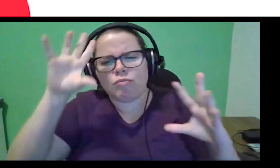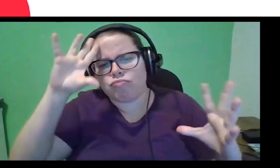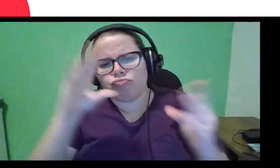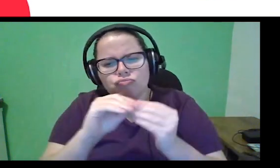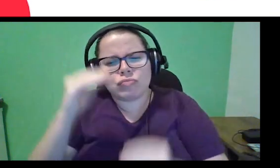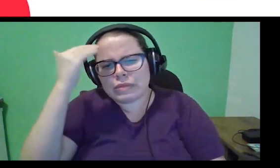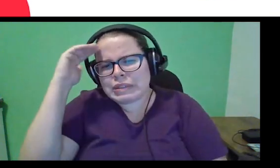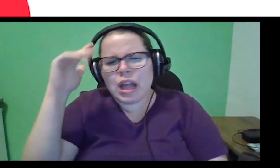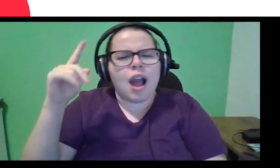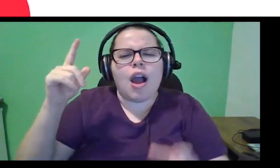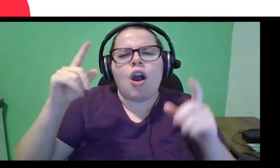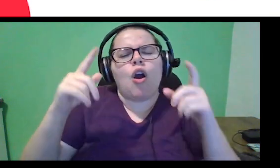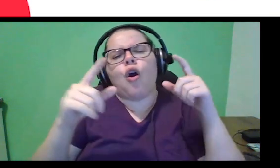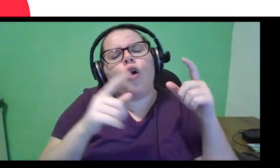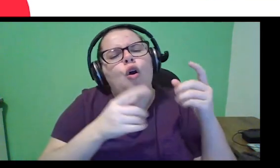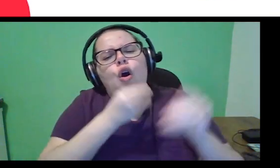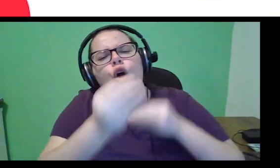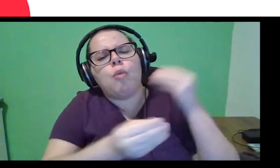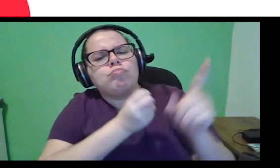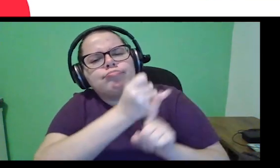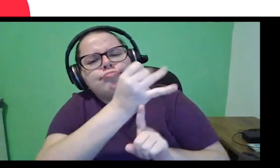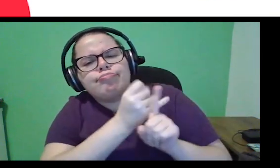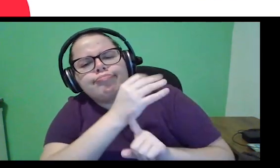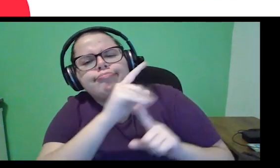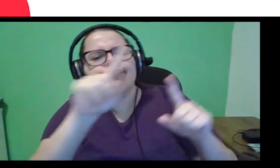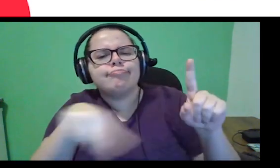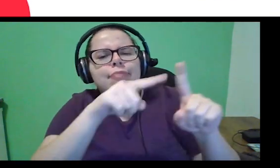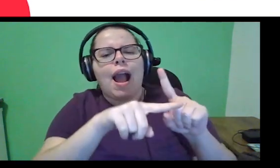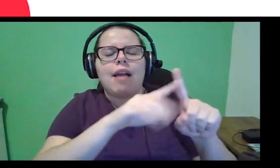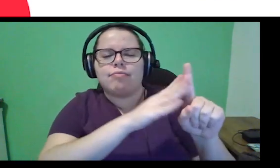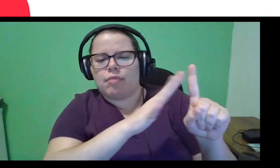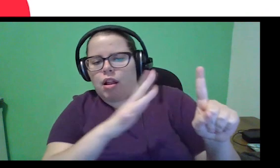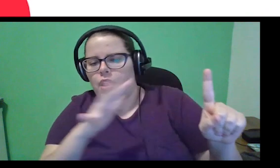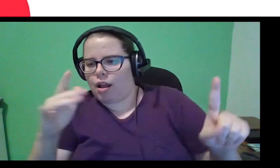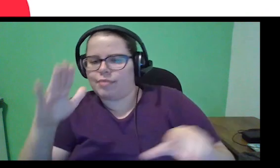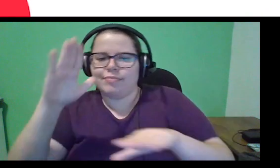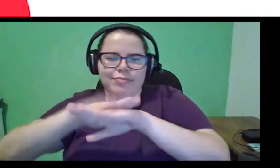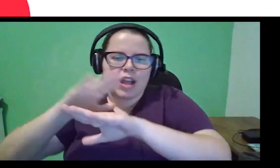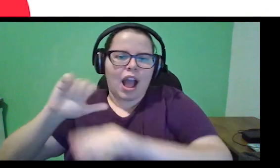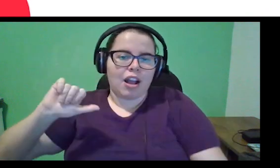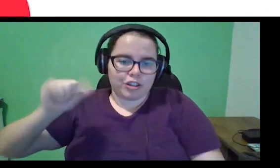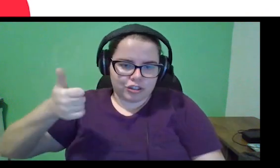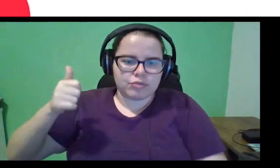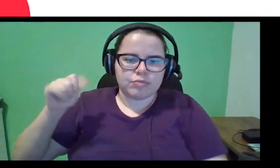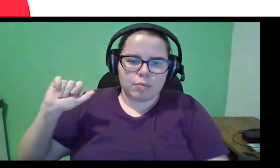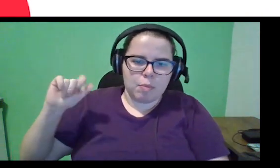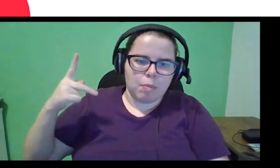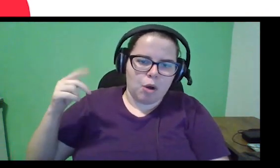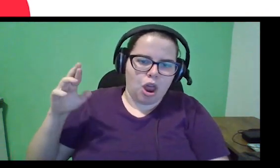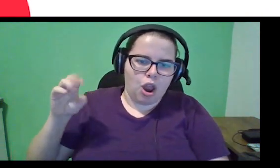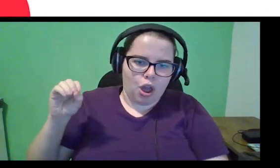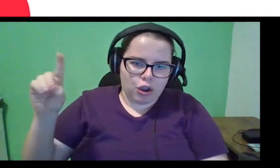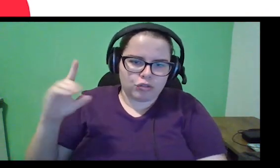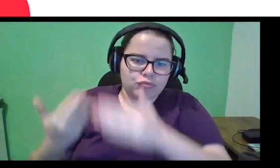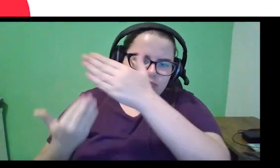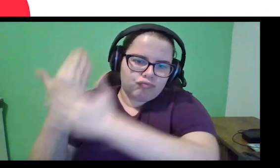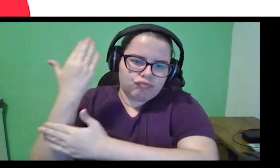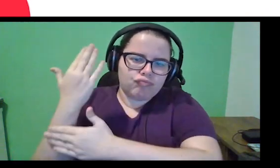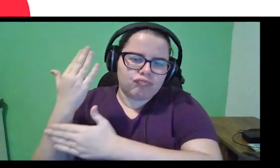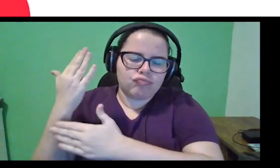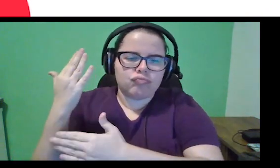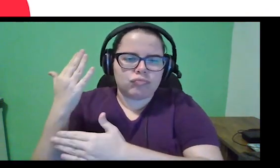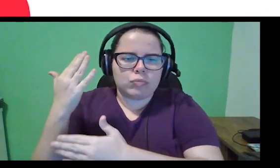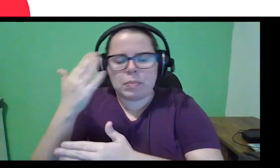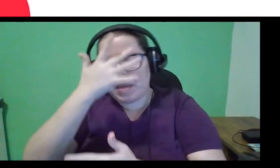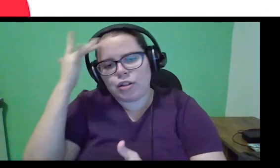onde nascem as demandas, até elas serem ativadas, né, e deixadas disponíveis para as